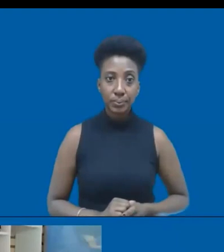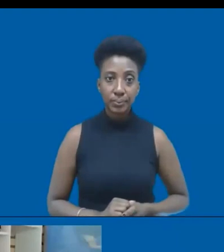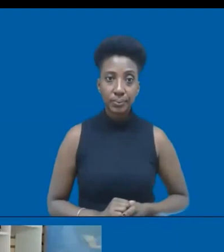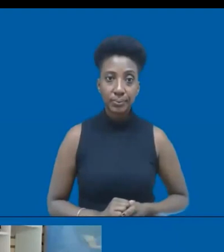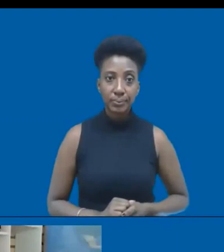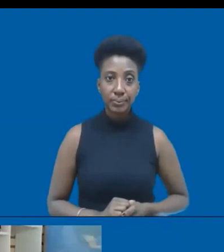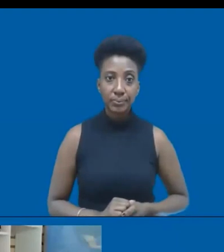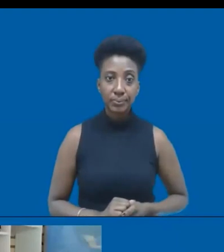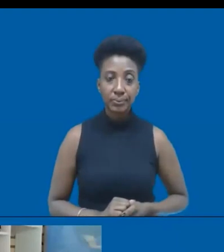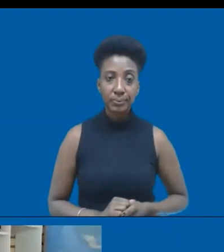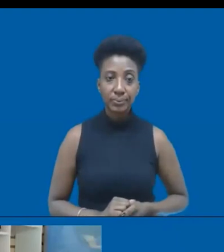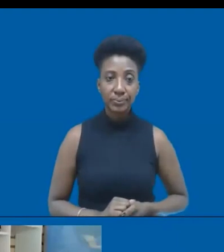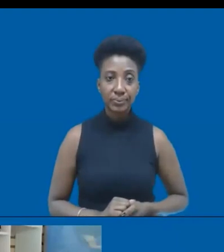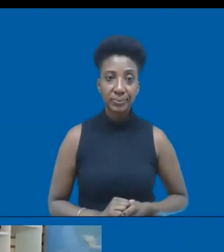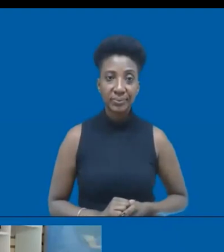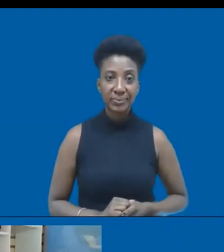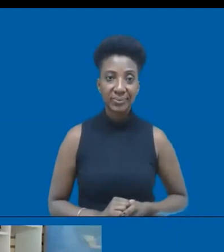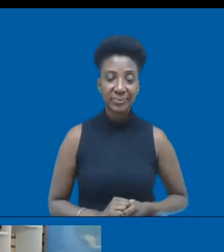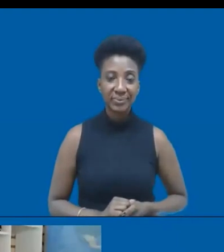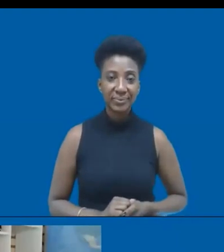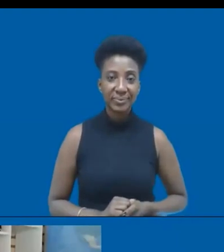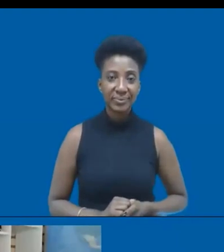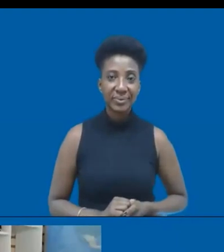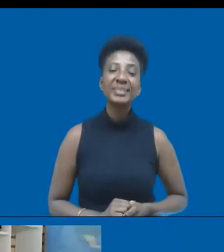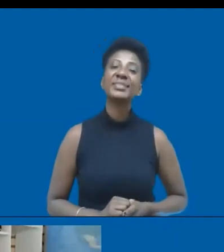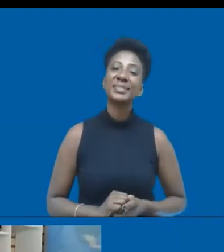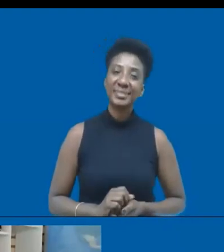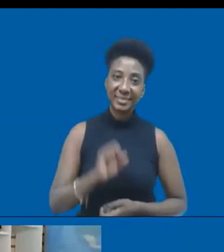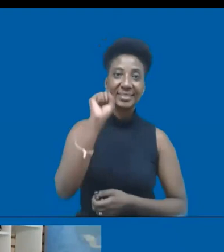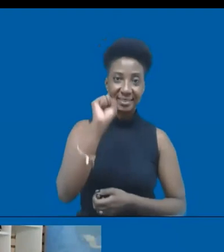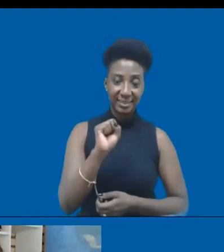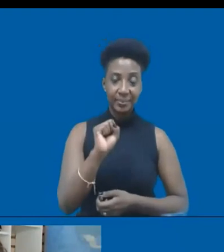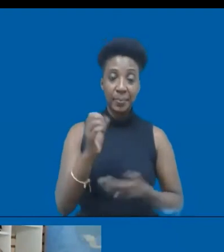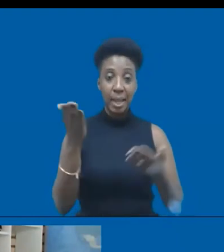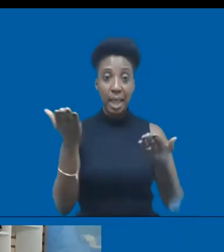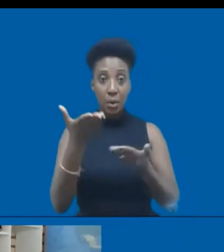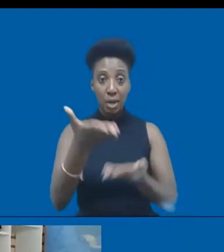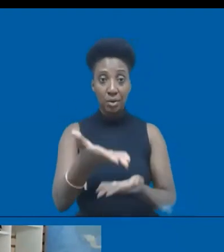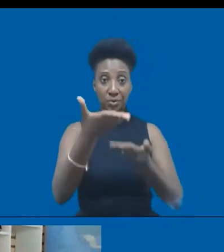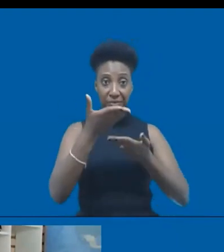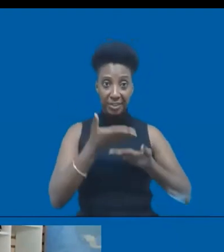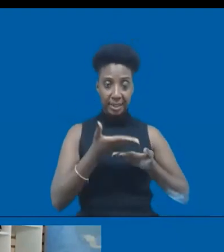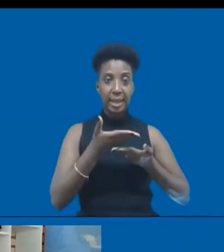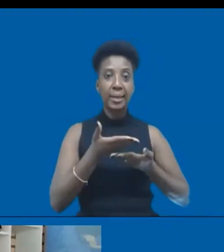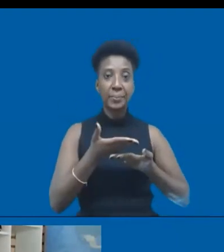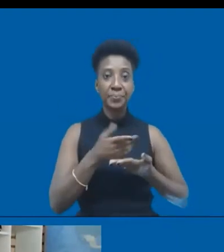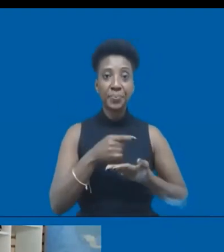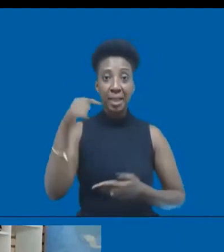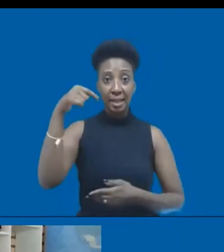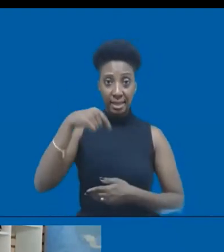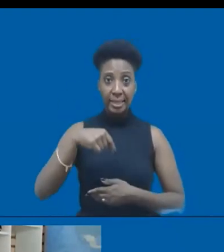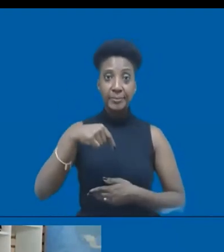Hoje uma outra tela, com o senhor de meia idade, terra preta, camisa azul, é o Daniel